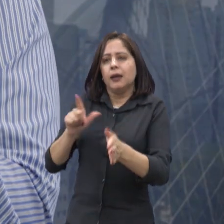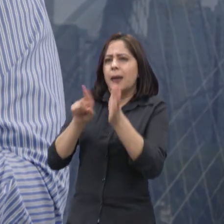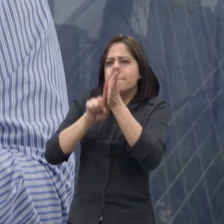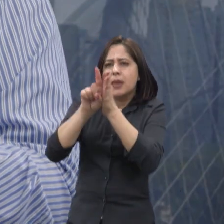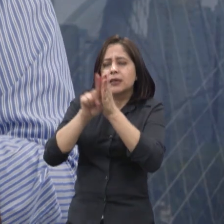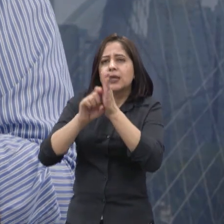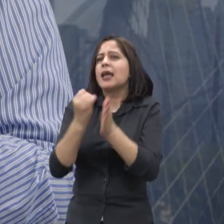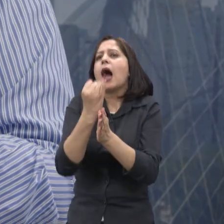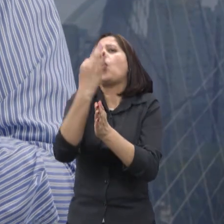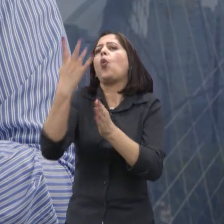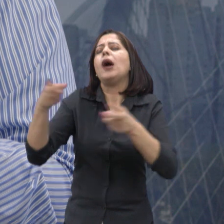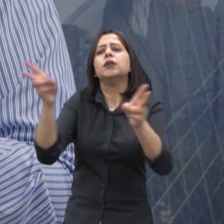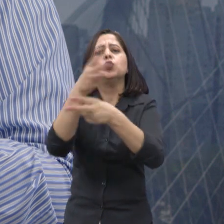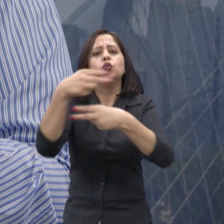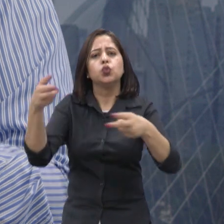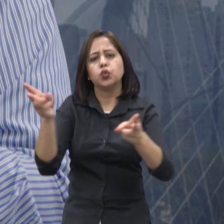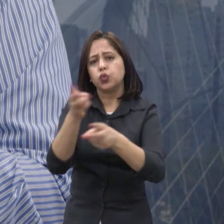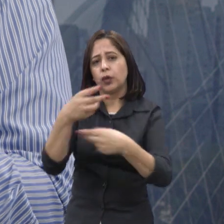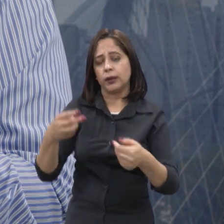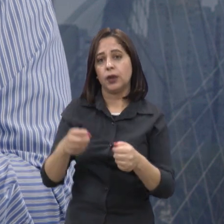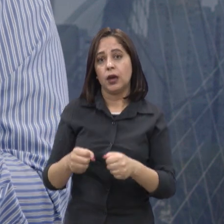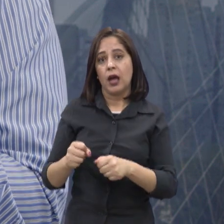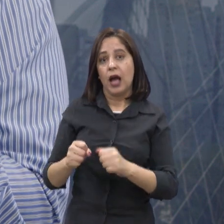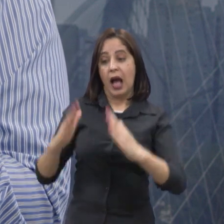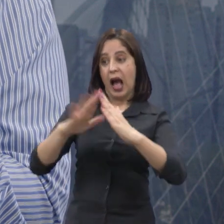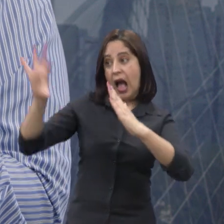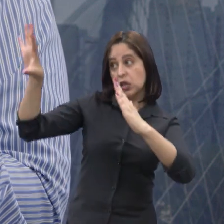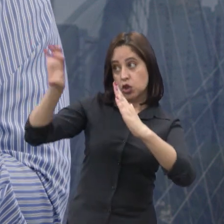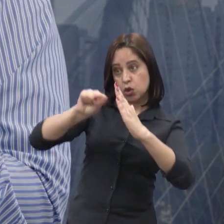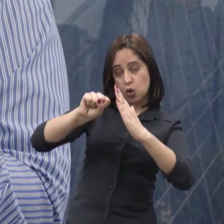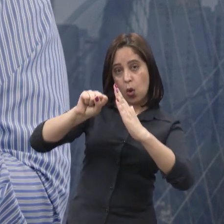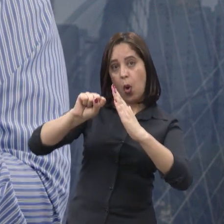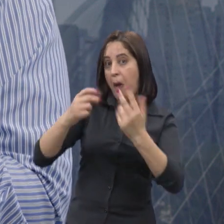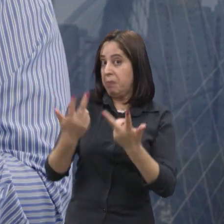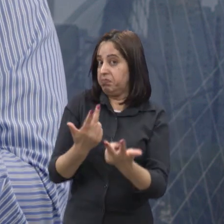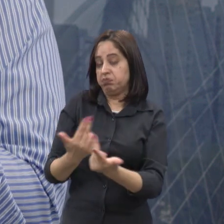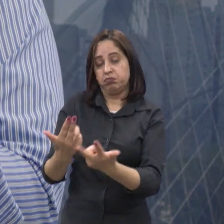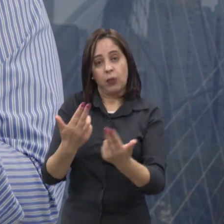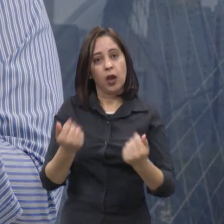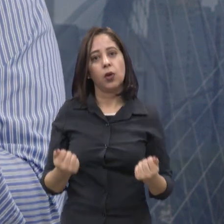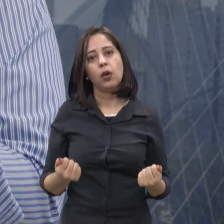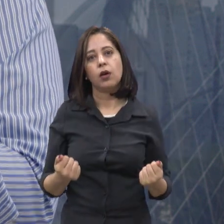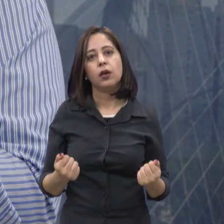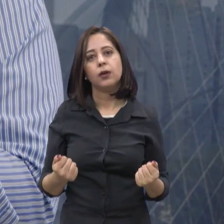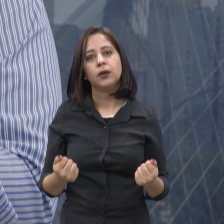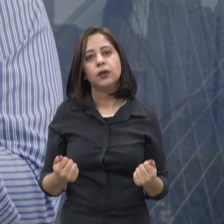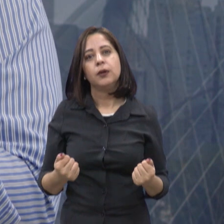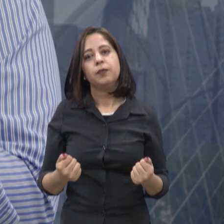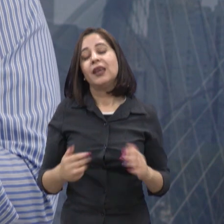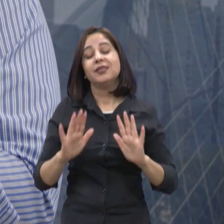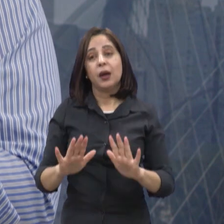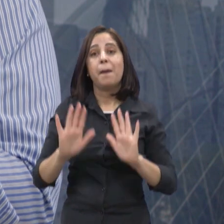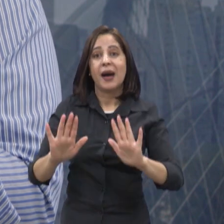diante. Assolar, a mesma coisa. Só que, por exemplo, eu não tenho como garantir que vai